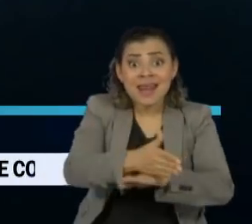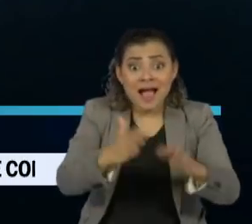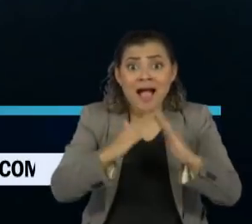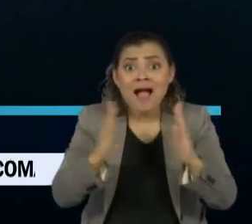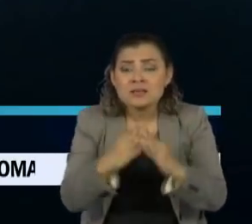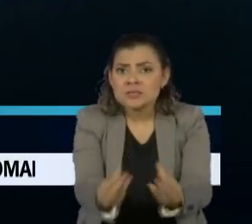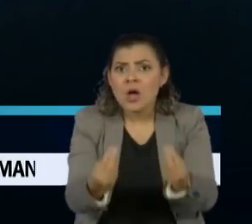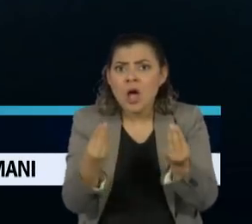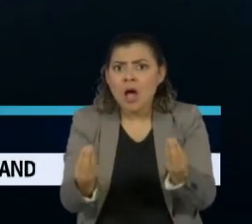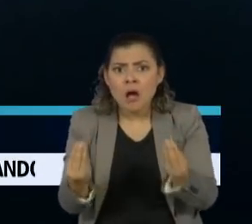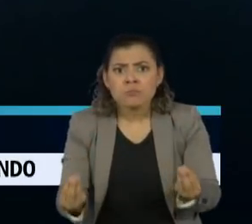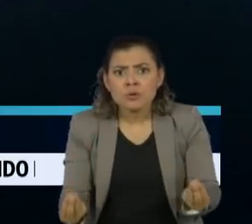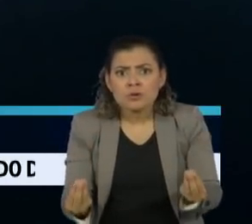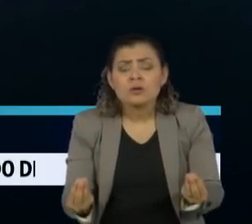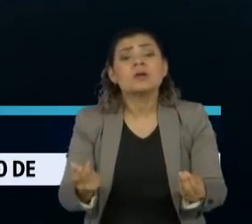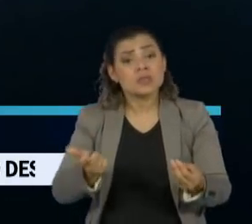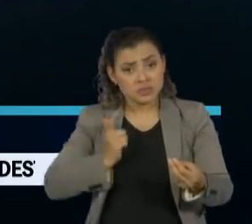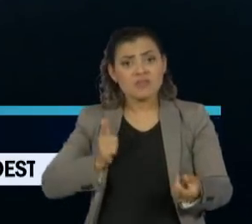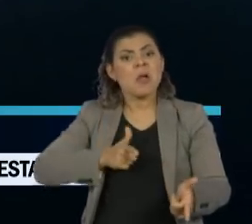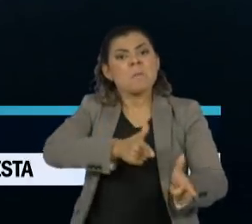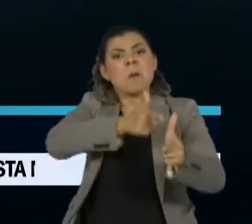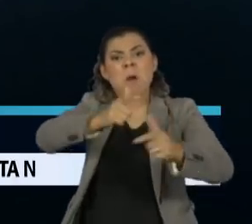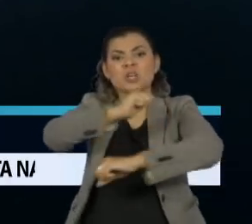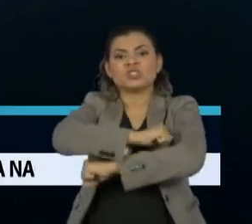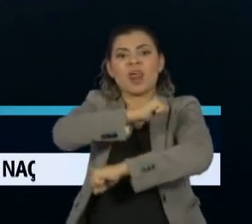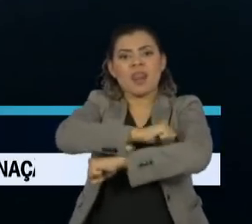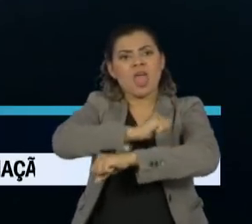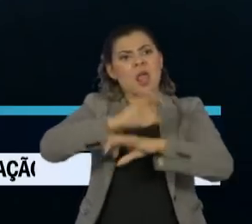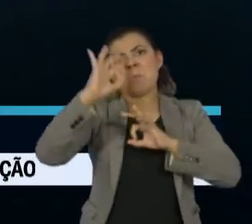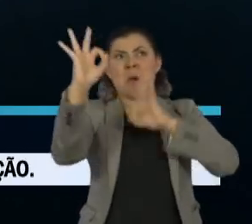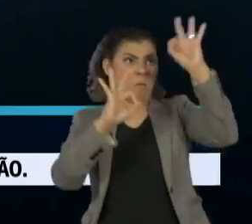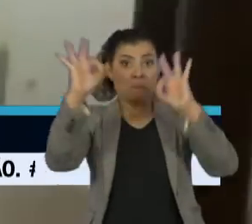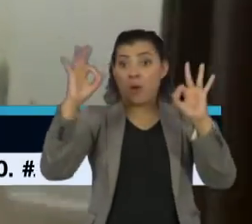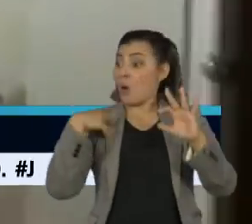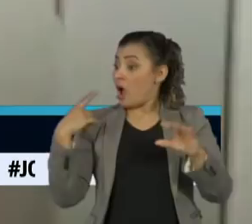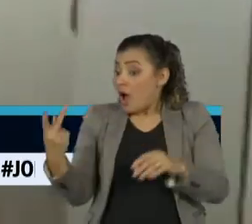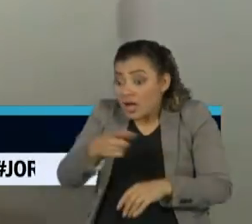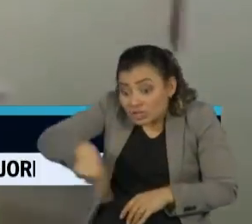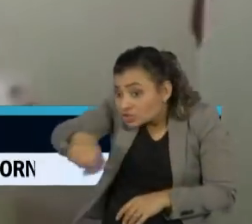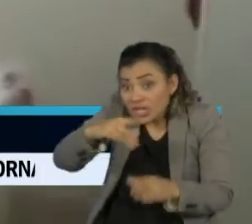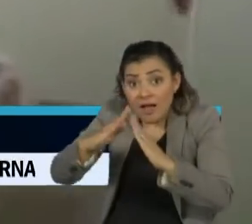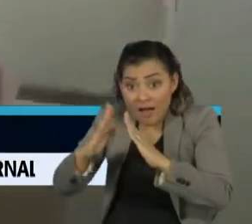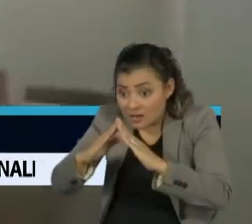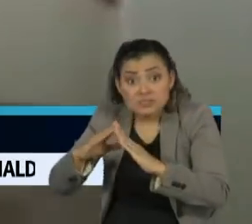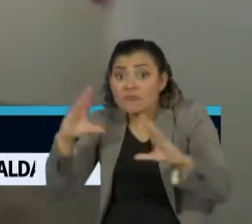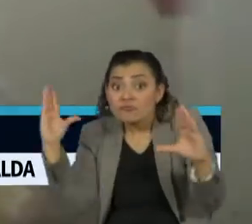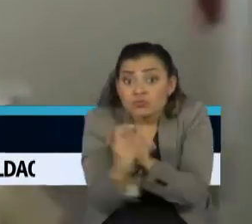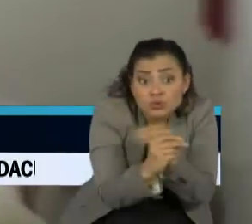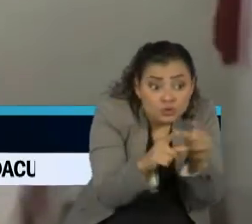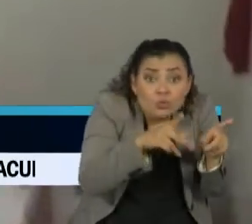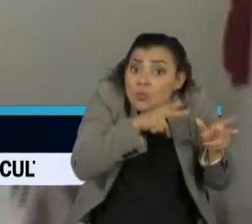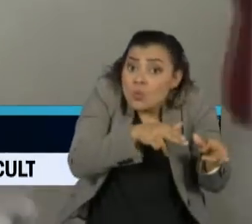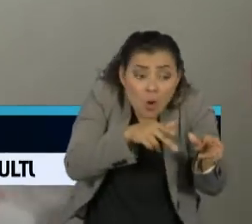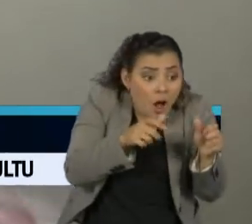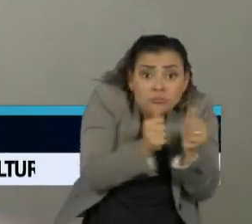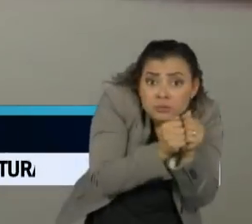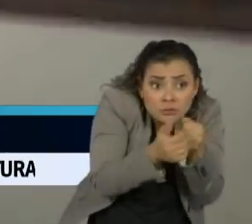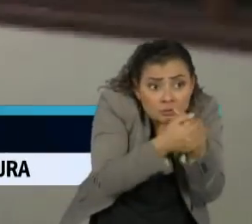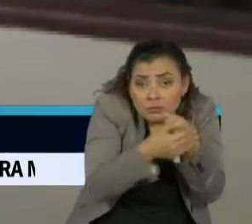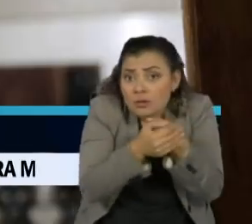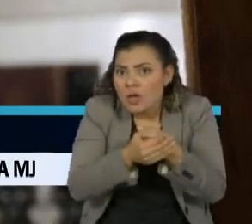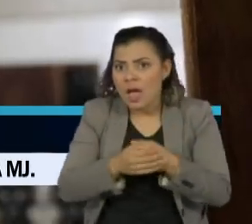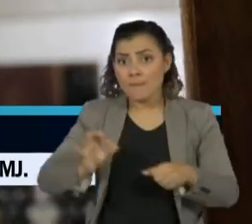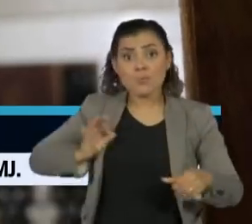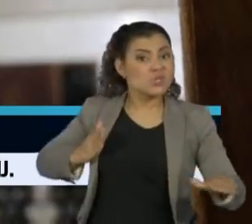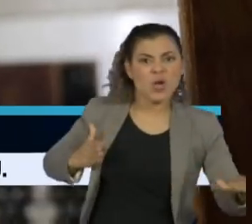o João. Aí eles deram muito tiro nas janelas e a gente saiu correndo para o quarto deitado. Aí os policiais entraram, mandaram a gente